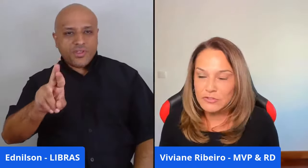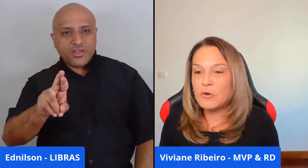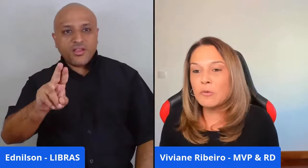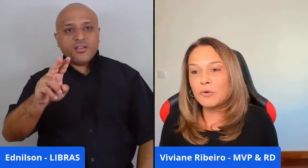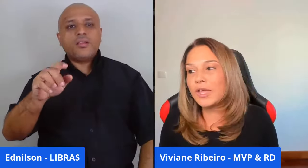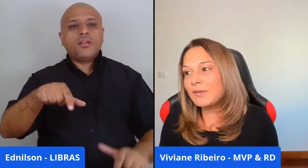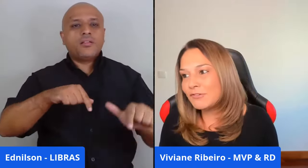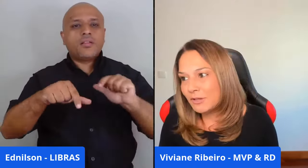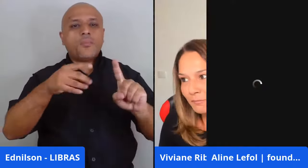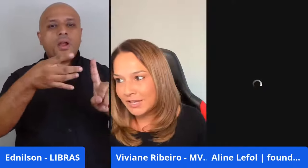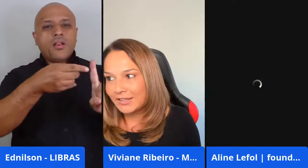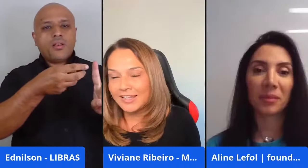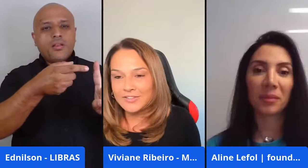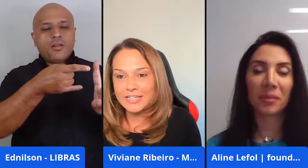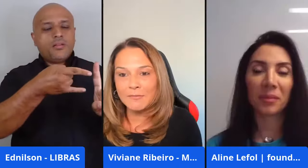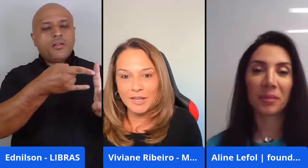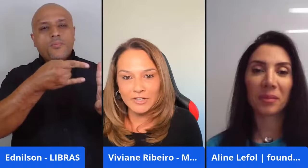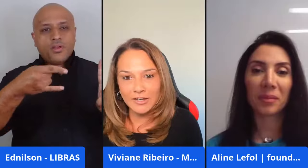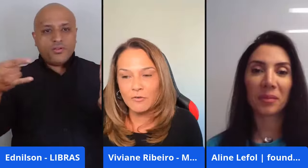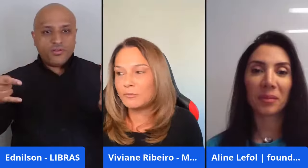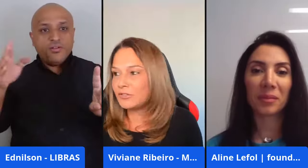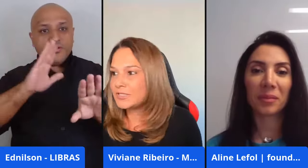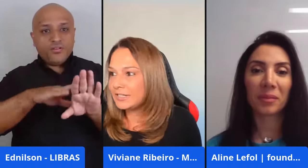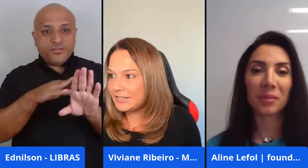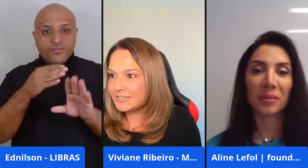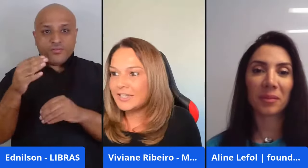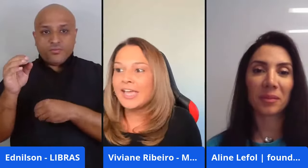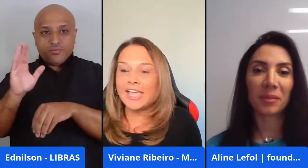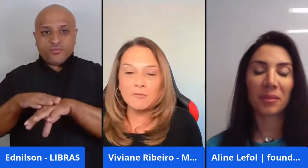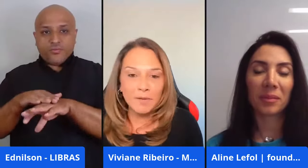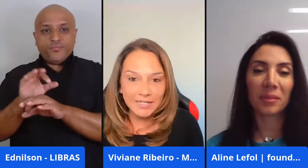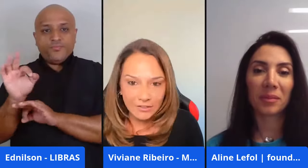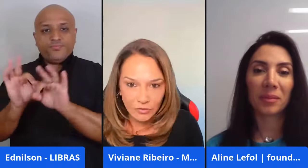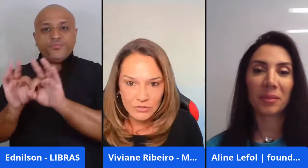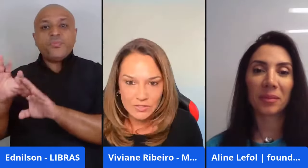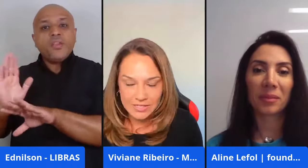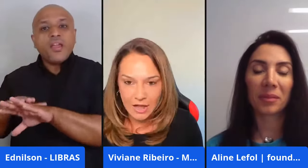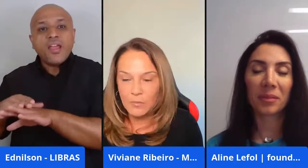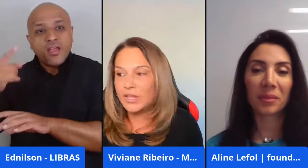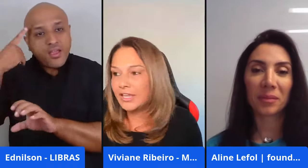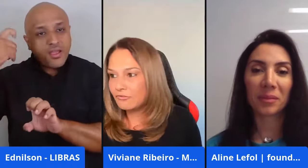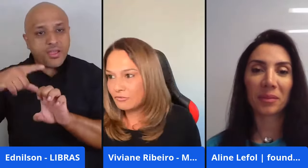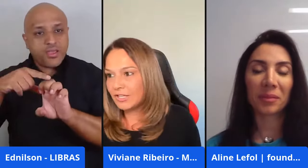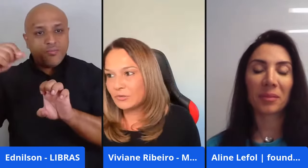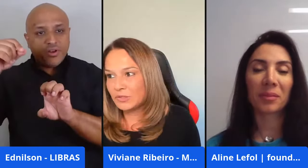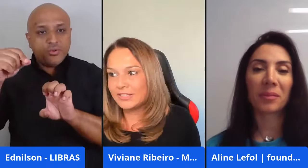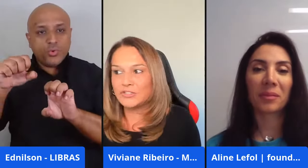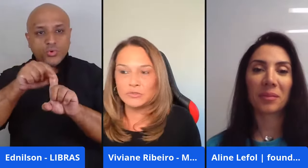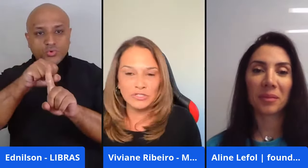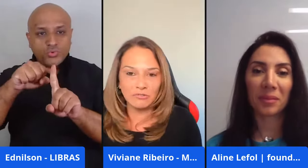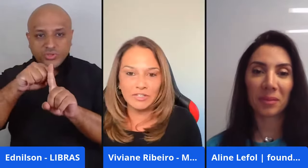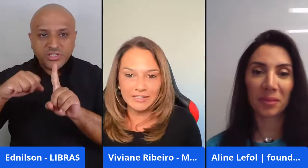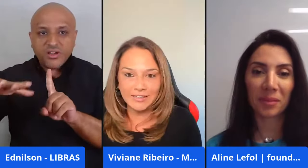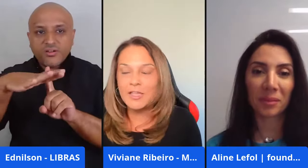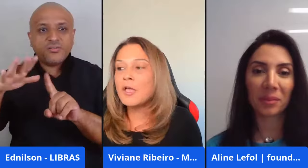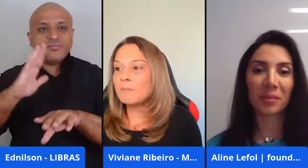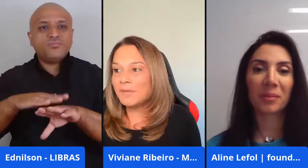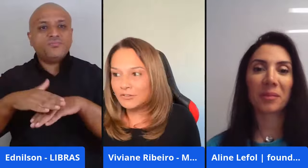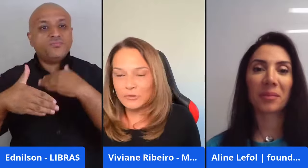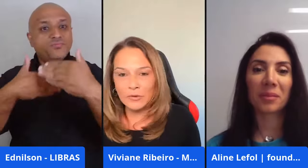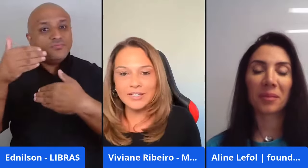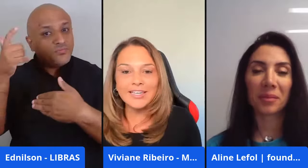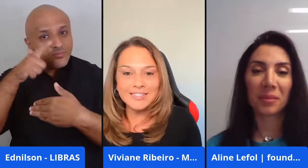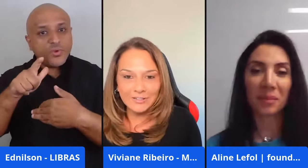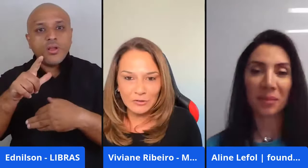Microsoft, como MVP, Latin America Community Lead, é empreendedor social e fundador da Atitude Infinita,